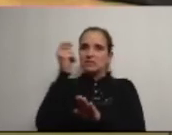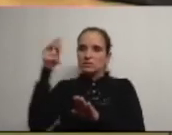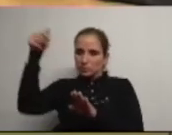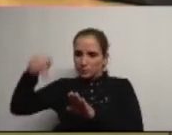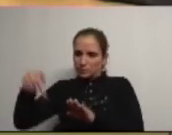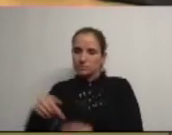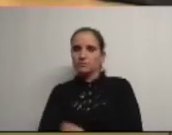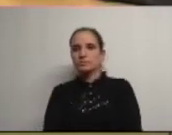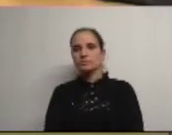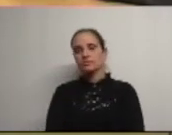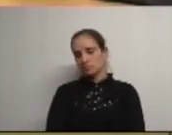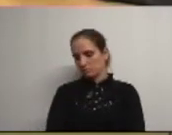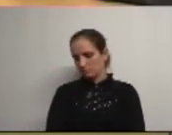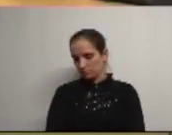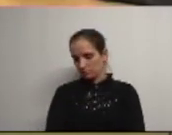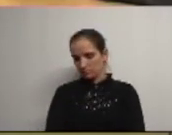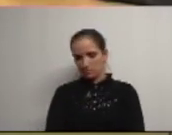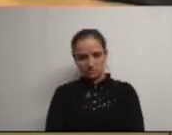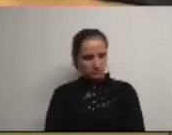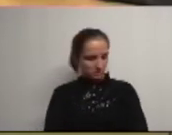ok pronto